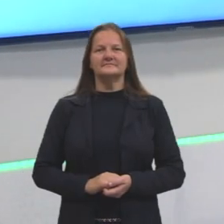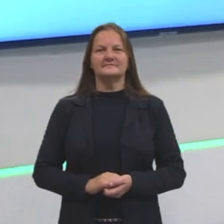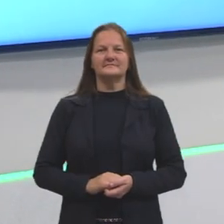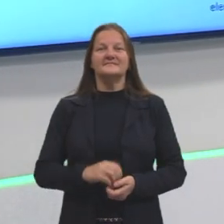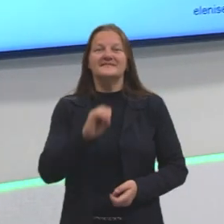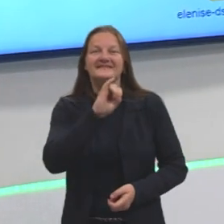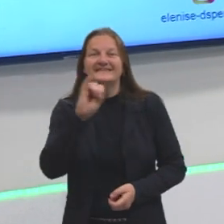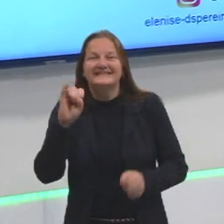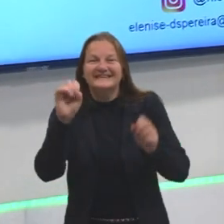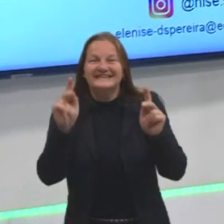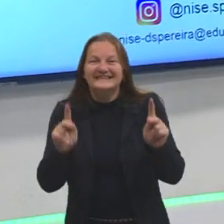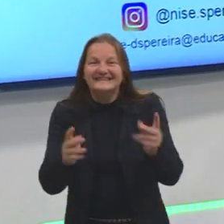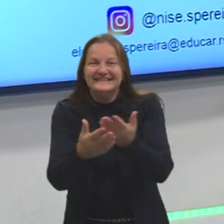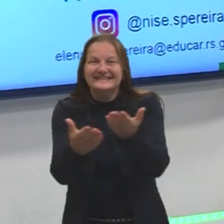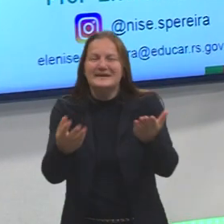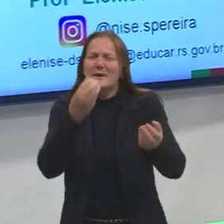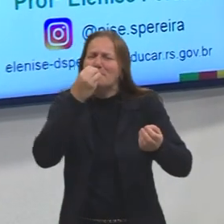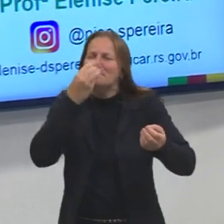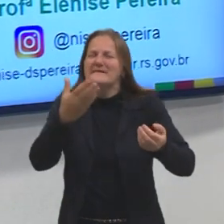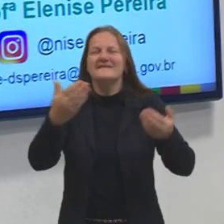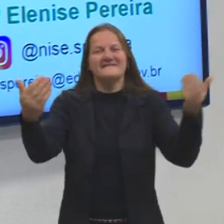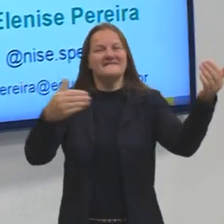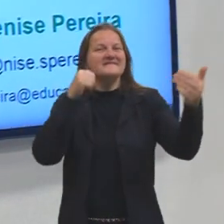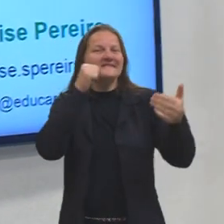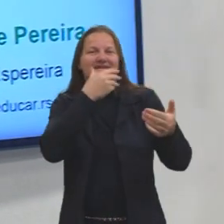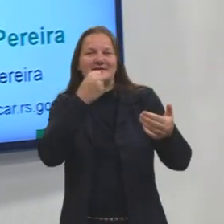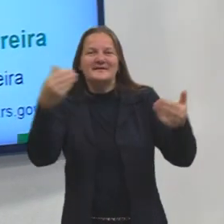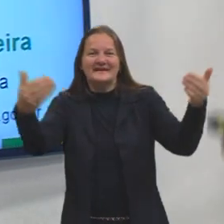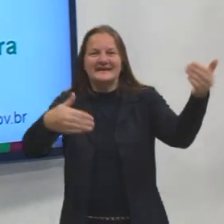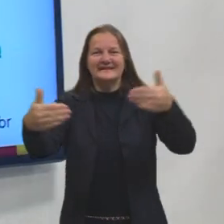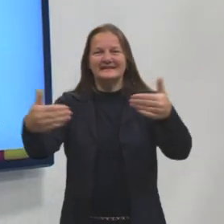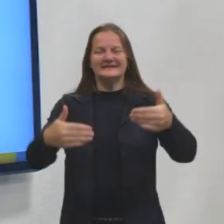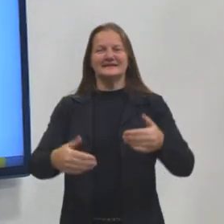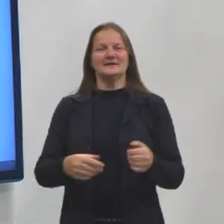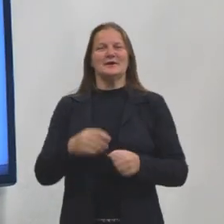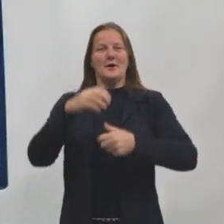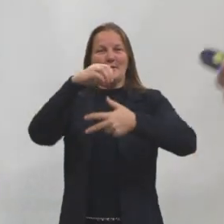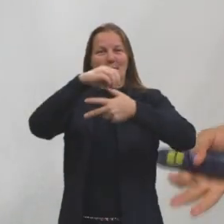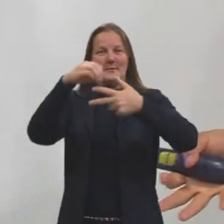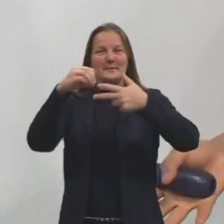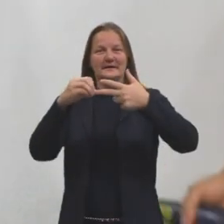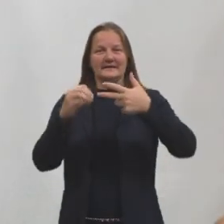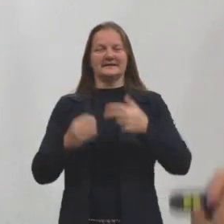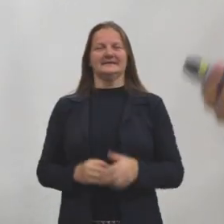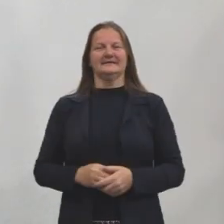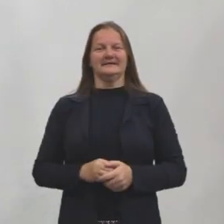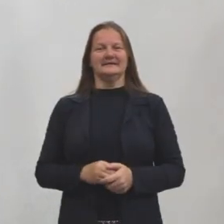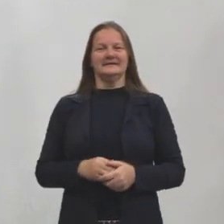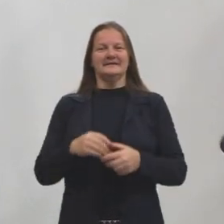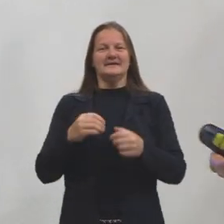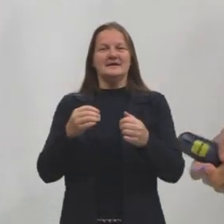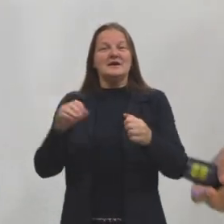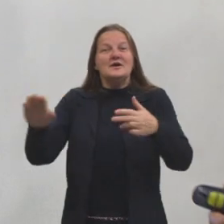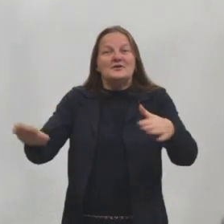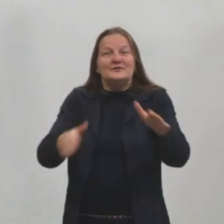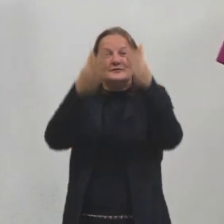Olá pessoal, sejam bem-vindos e bem-vindas ao Pré-ENEM, programa Pré-ENEM da SEDUC-IRS, o programa